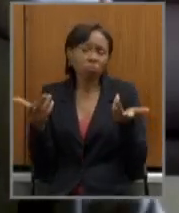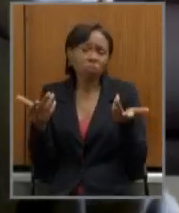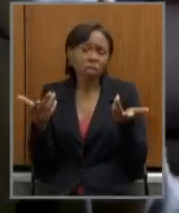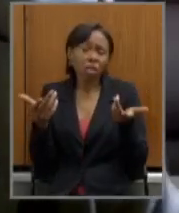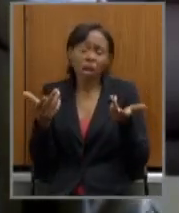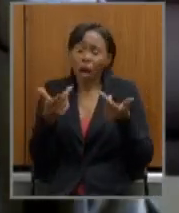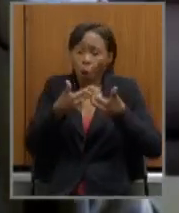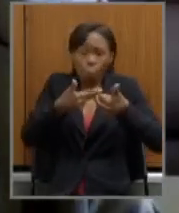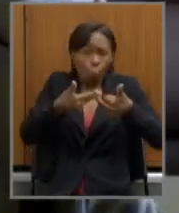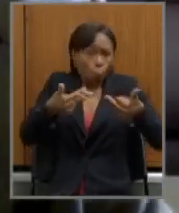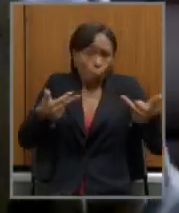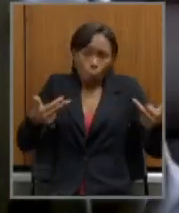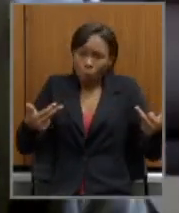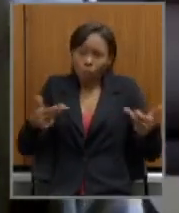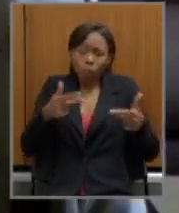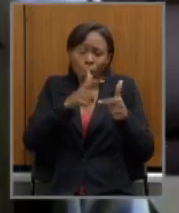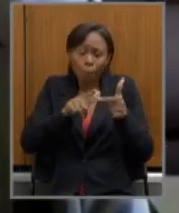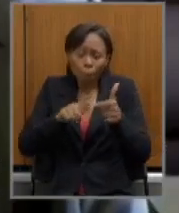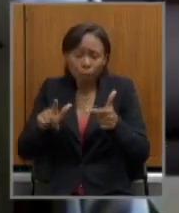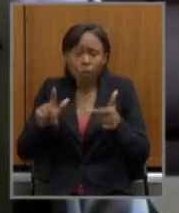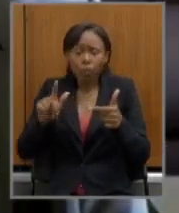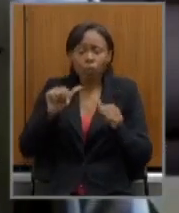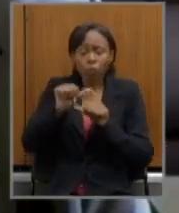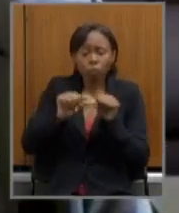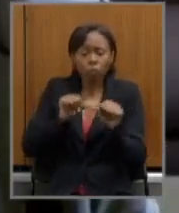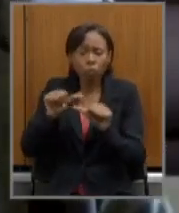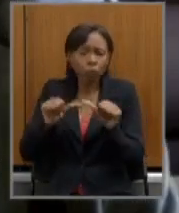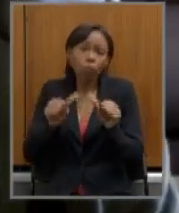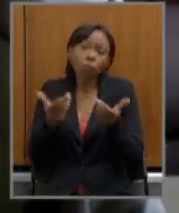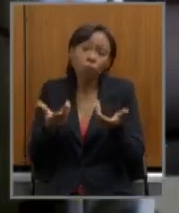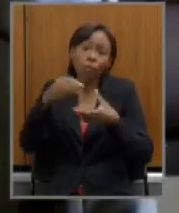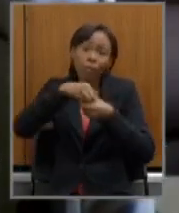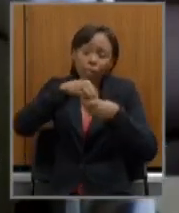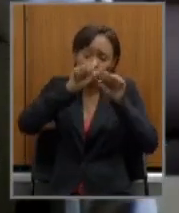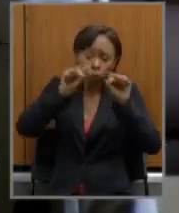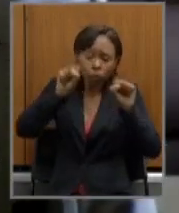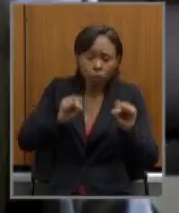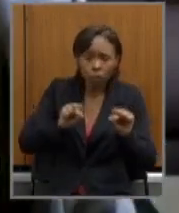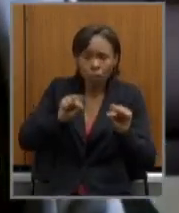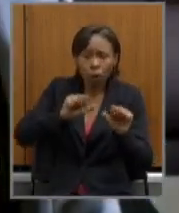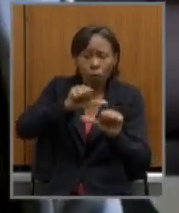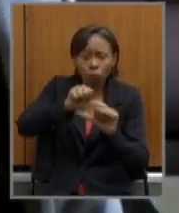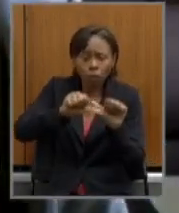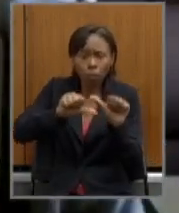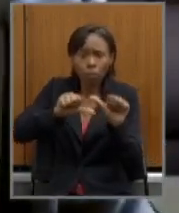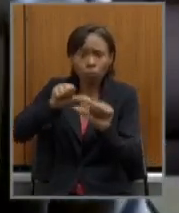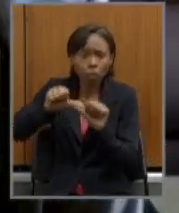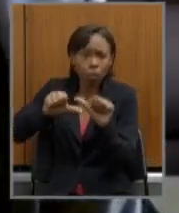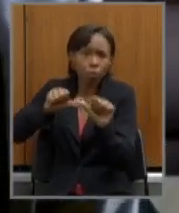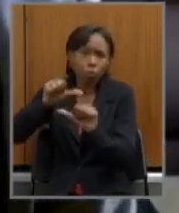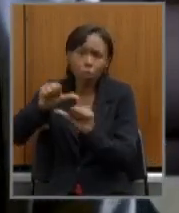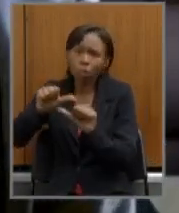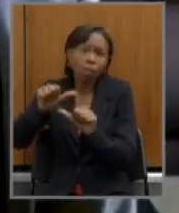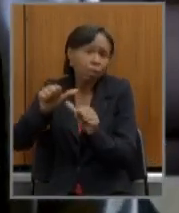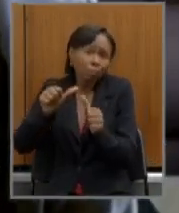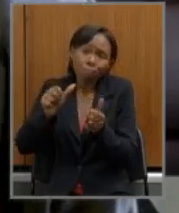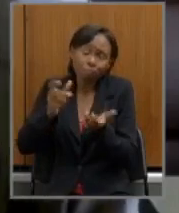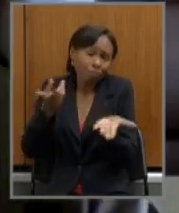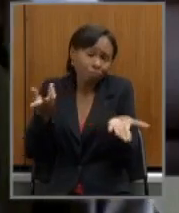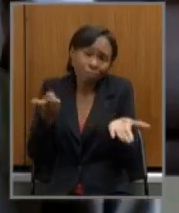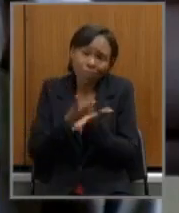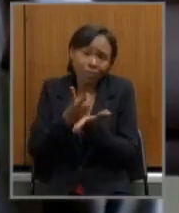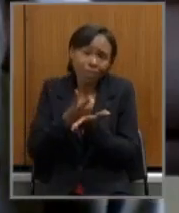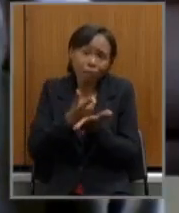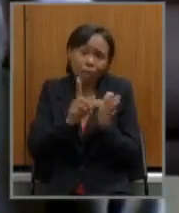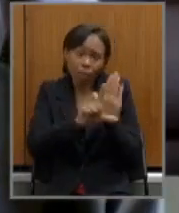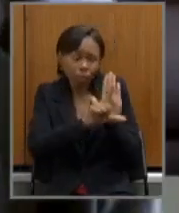reforma ou seja a mudança do sistema ele é inevitável a mudança da legislação é uma adaptação